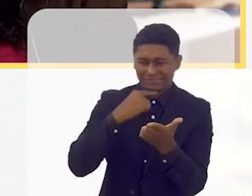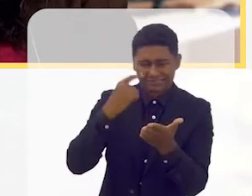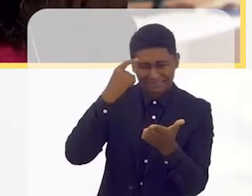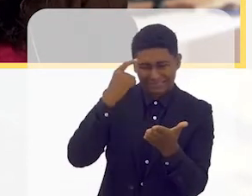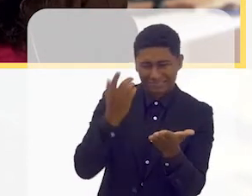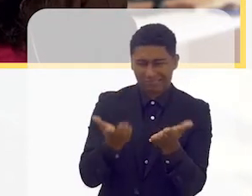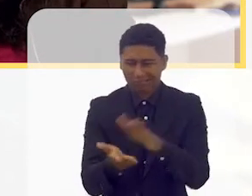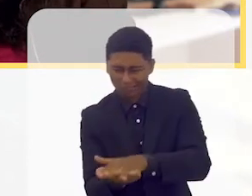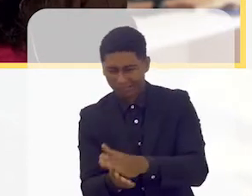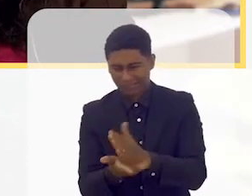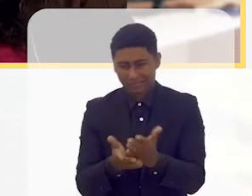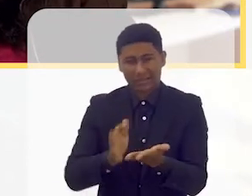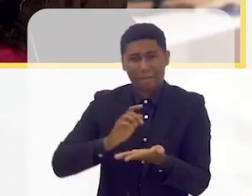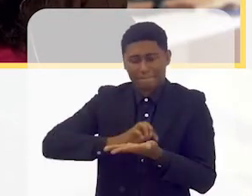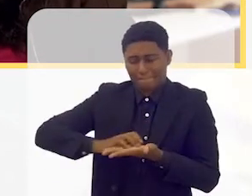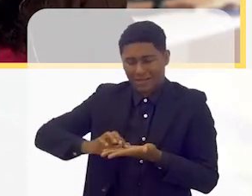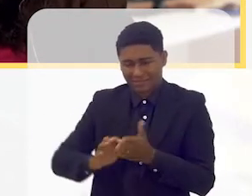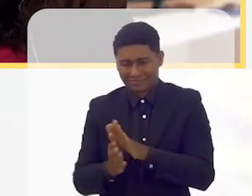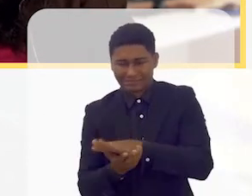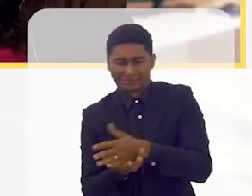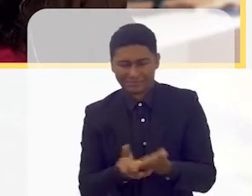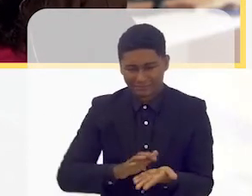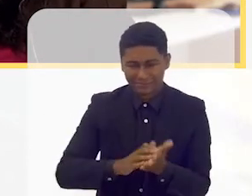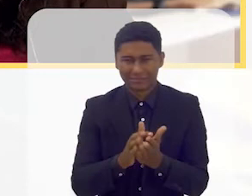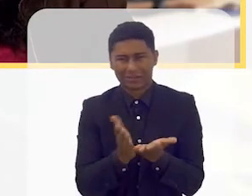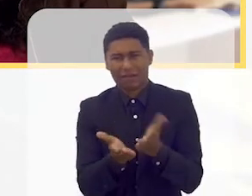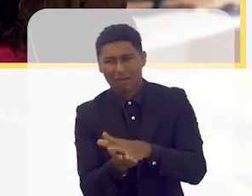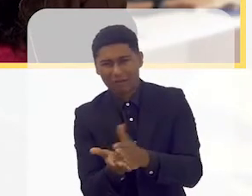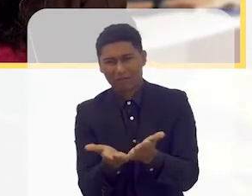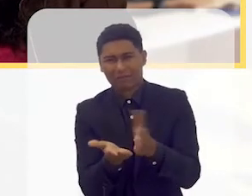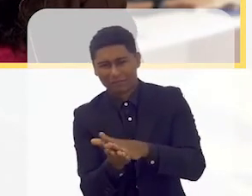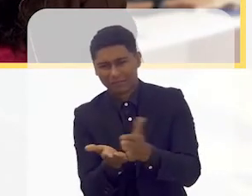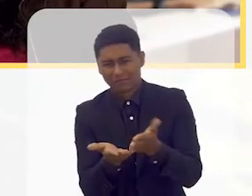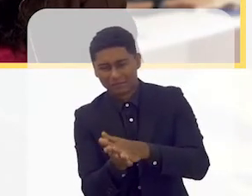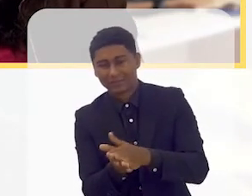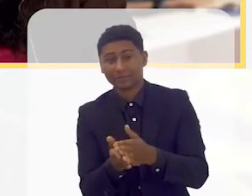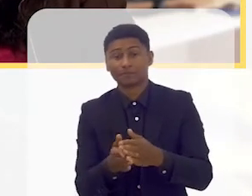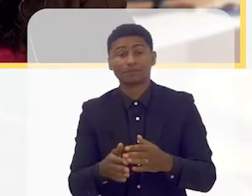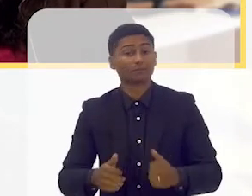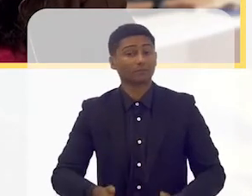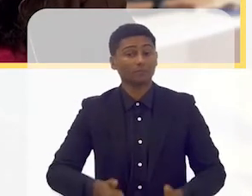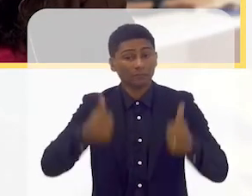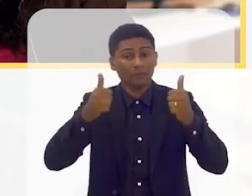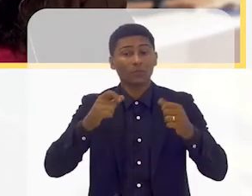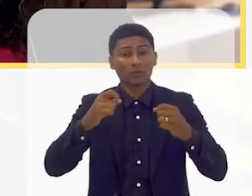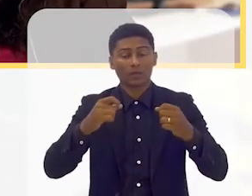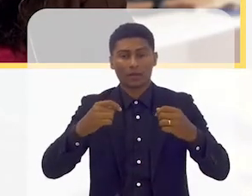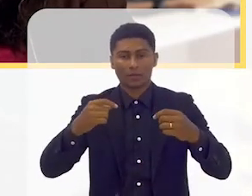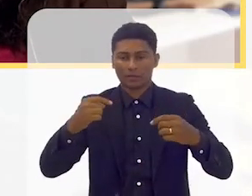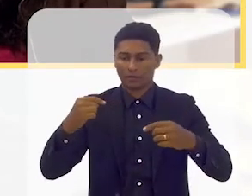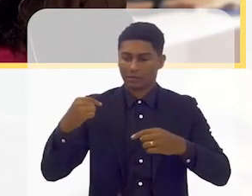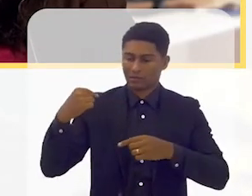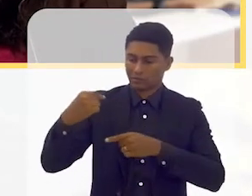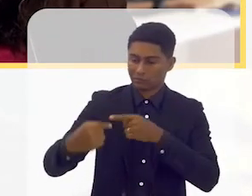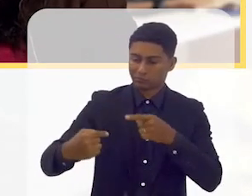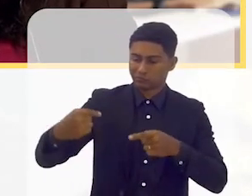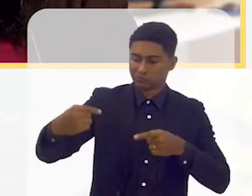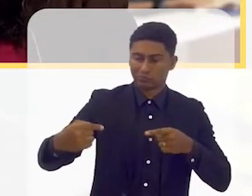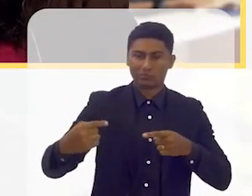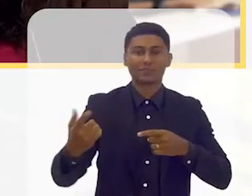sossegado. Então, por que não esse livro estar com uma espiral em vez de ter uma lombada?